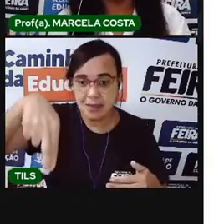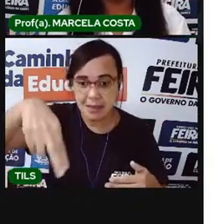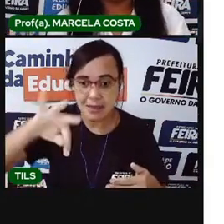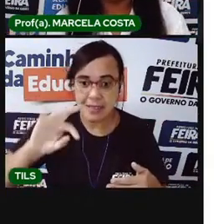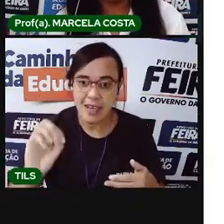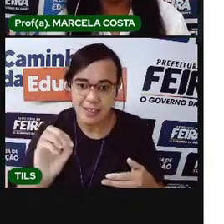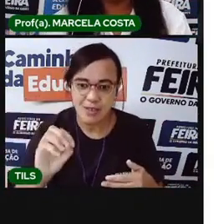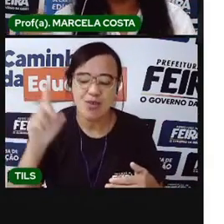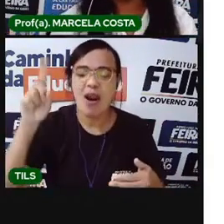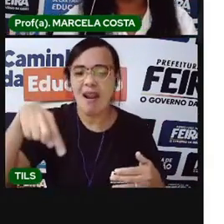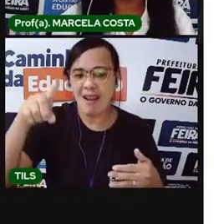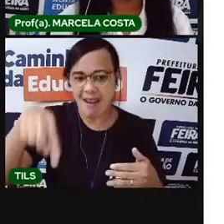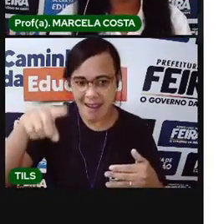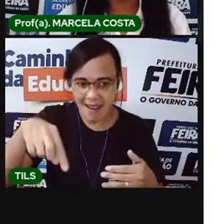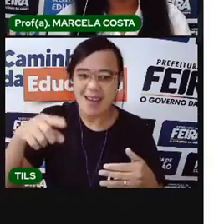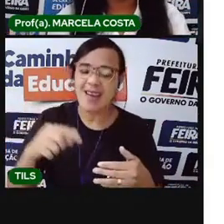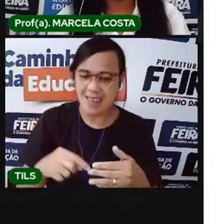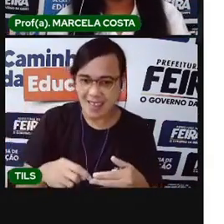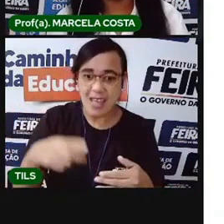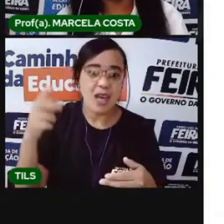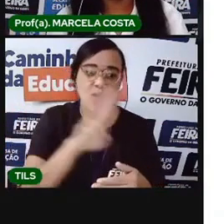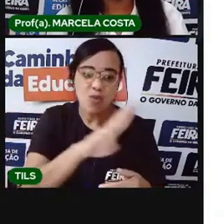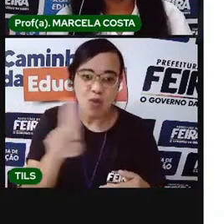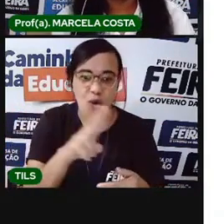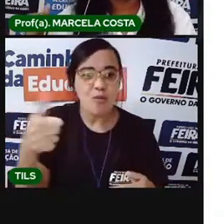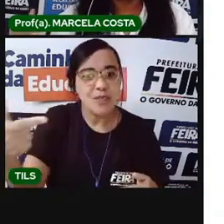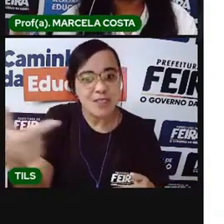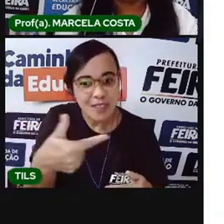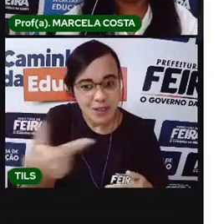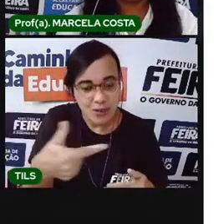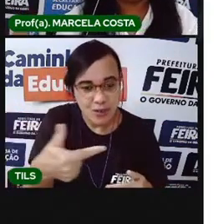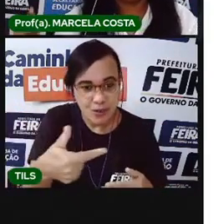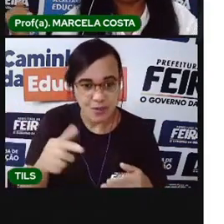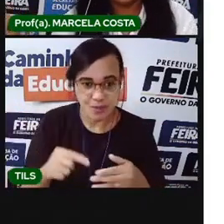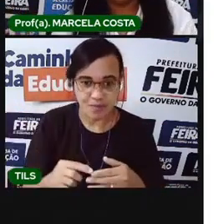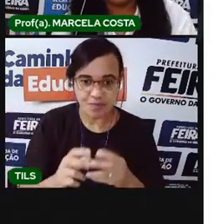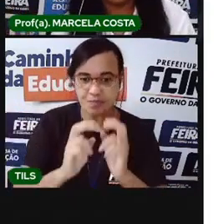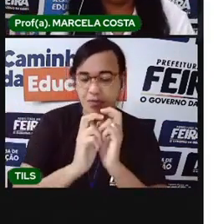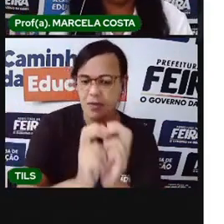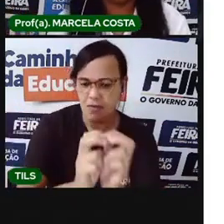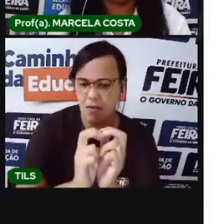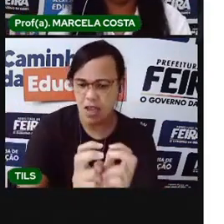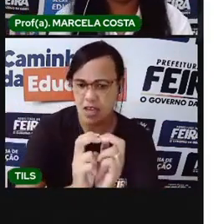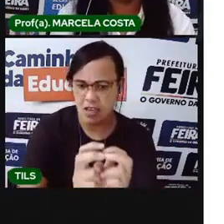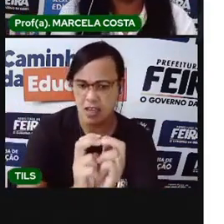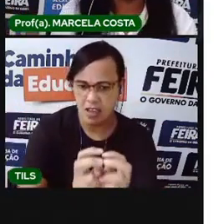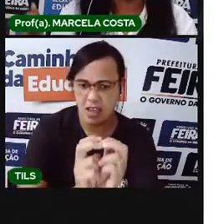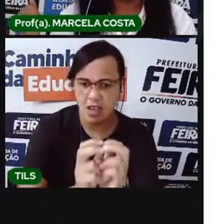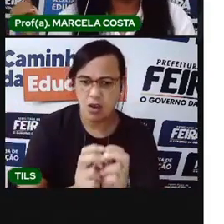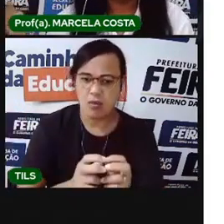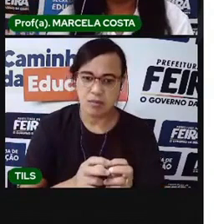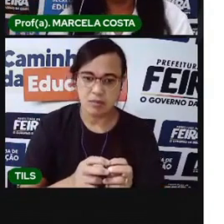sobrenome. E sempre acompanha o nome, olhe ele lá. Nesses vagões, que representam o sobrenome,